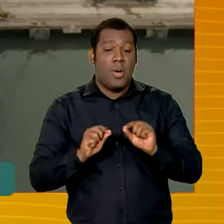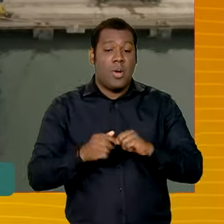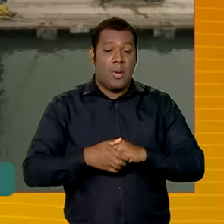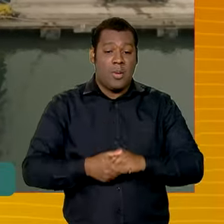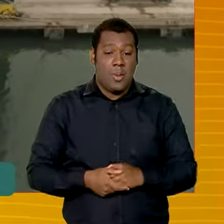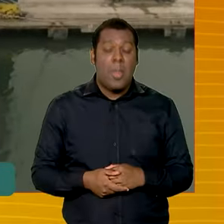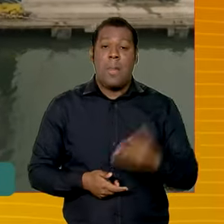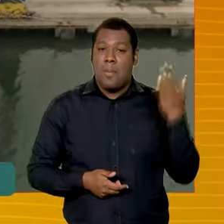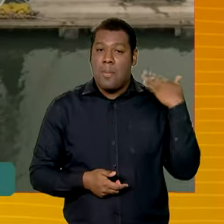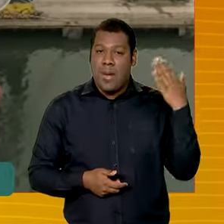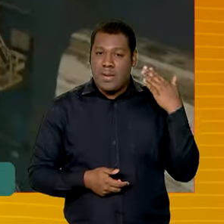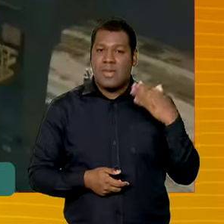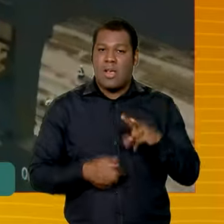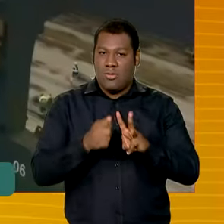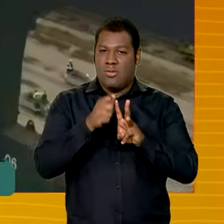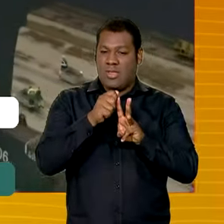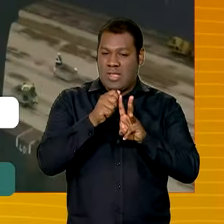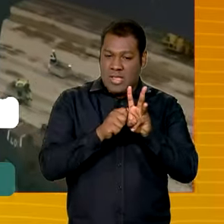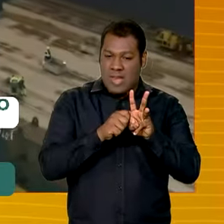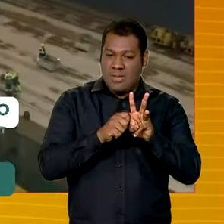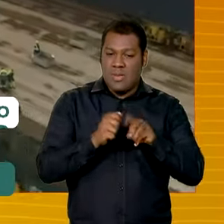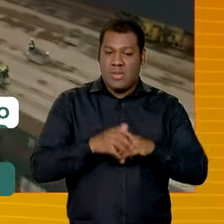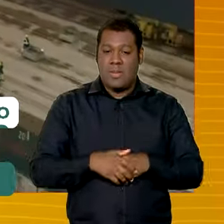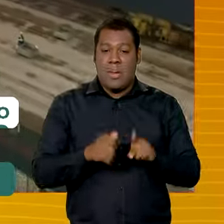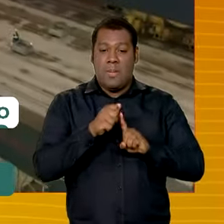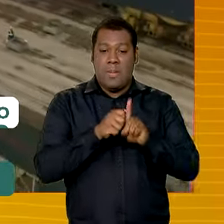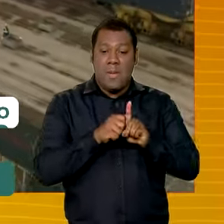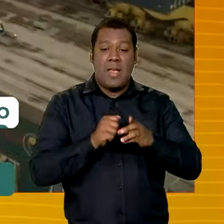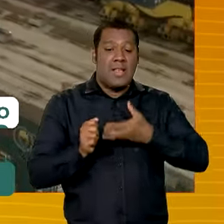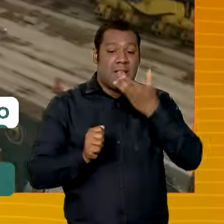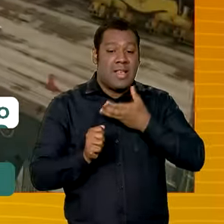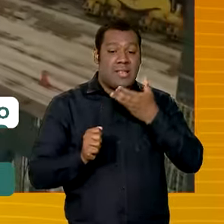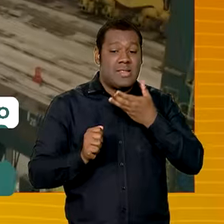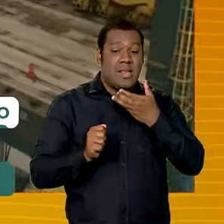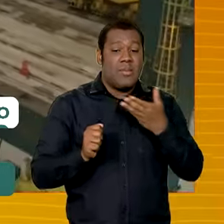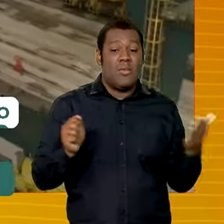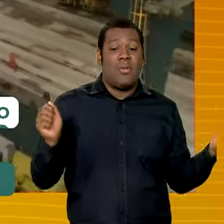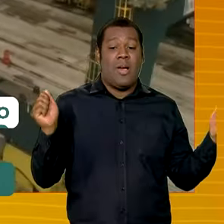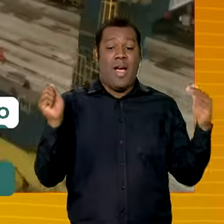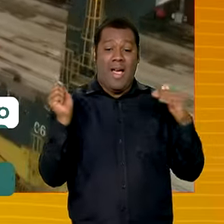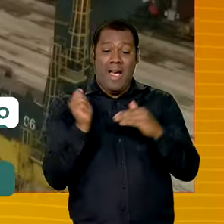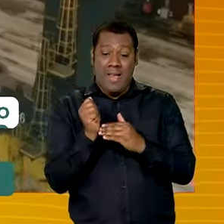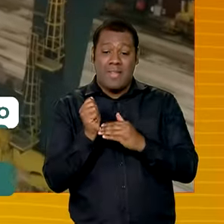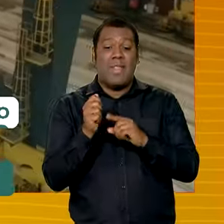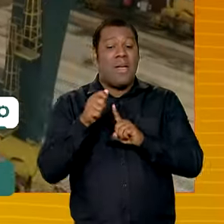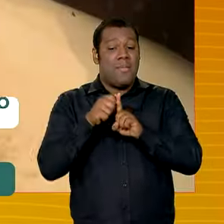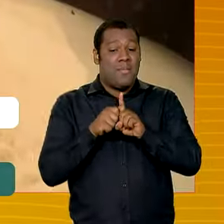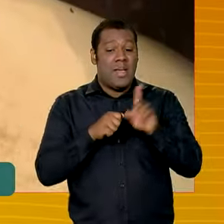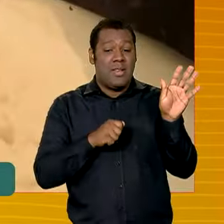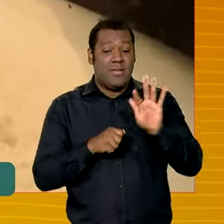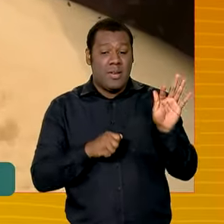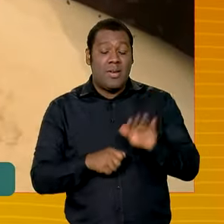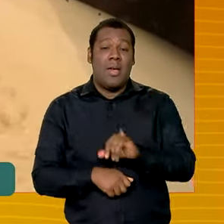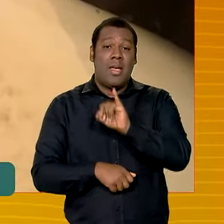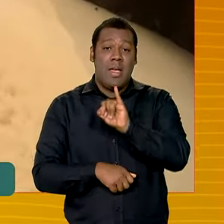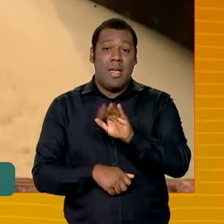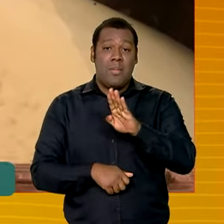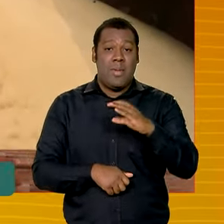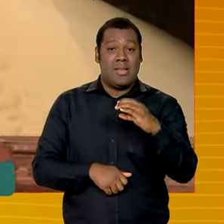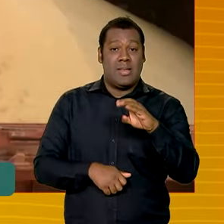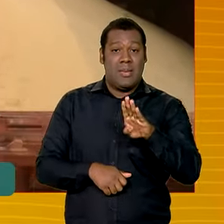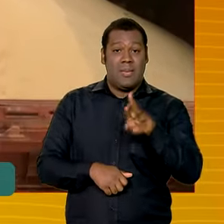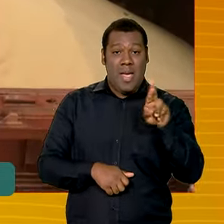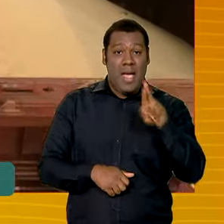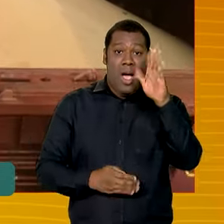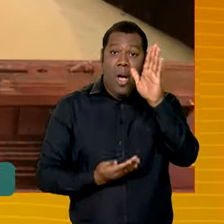últimos três meses da série. Em dezembro, janeiro e fevereiro, o IBCBR teve uma